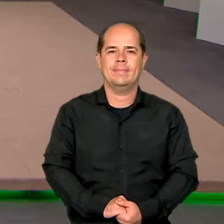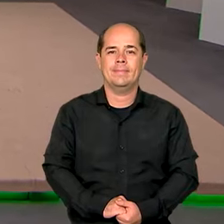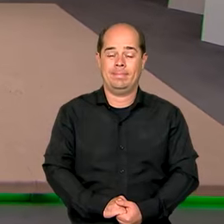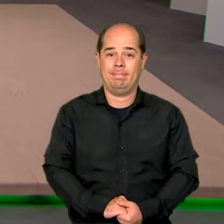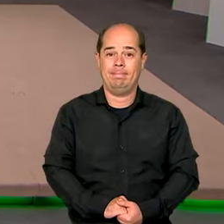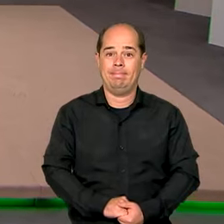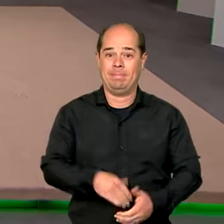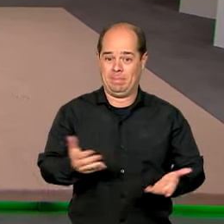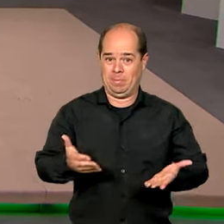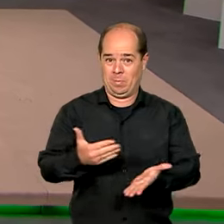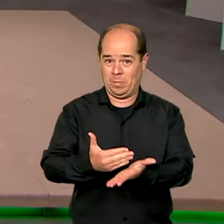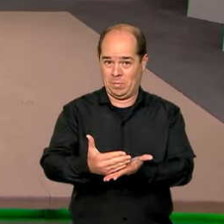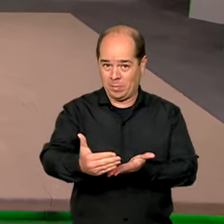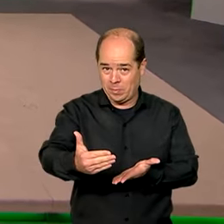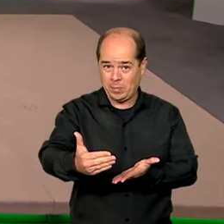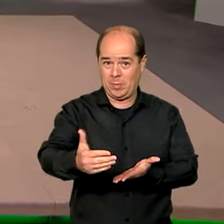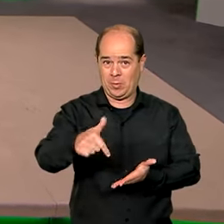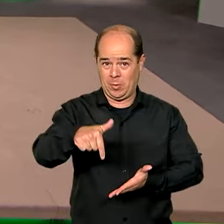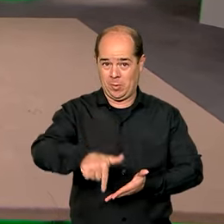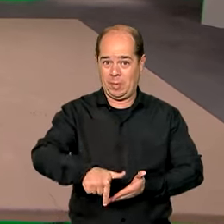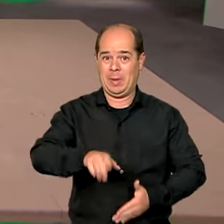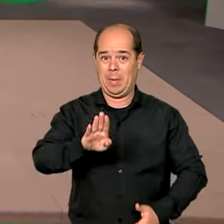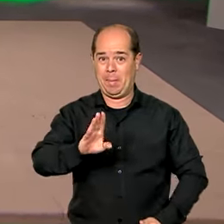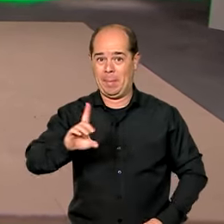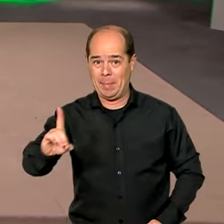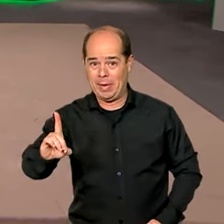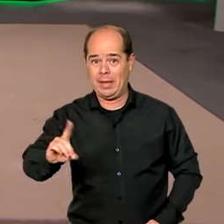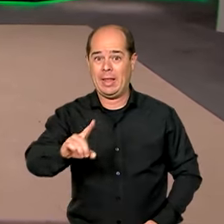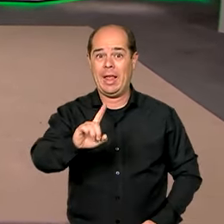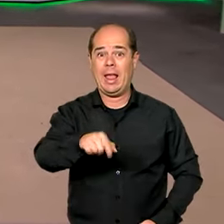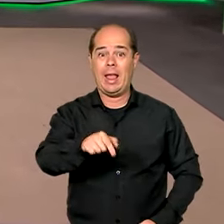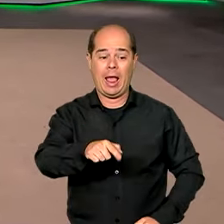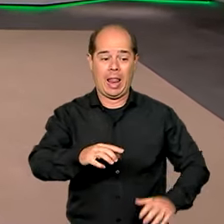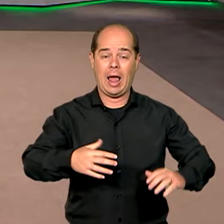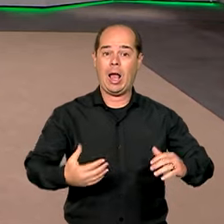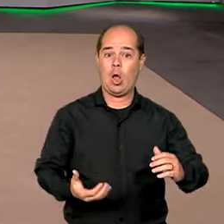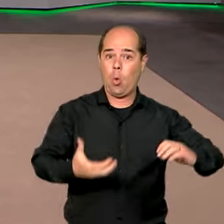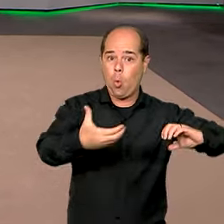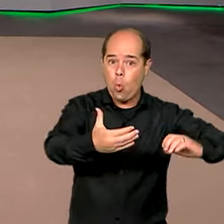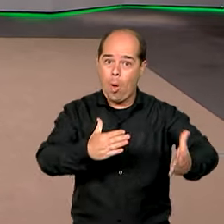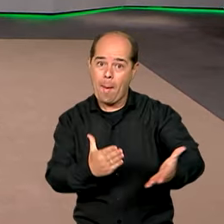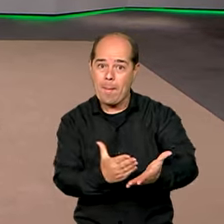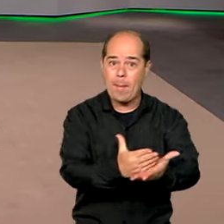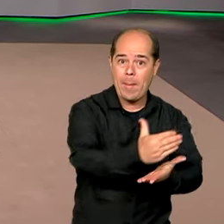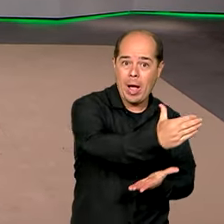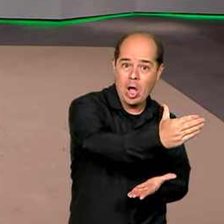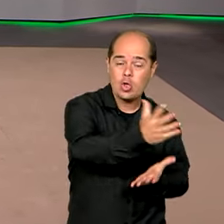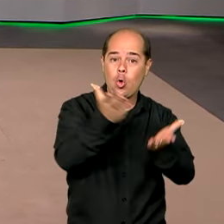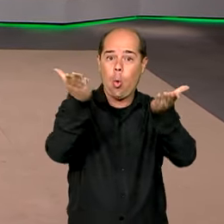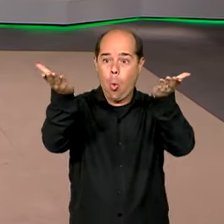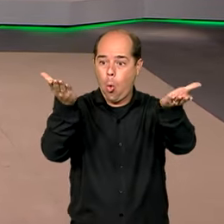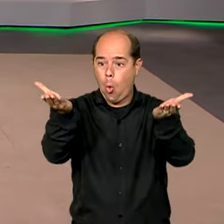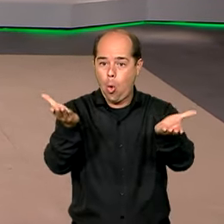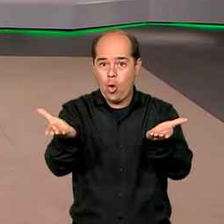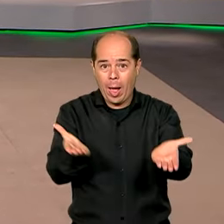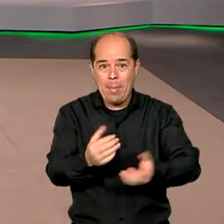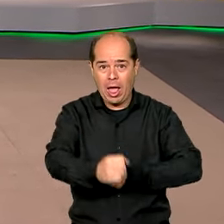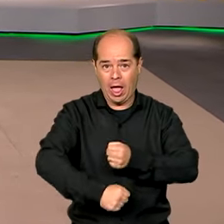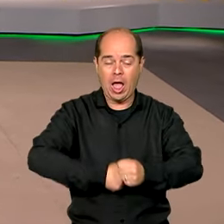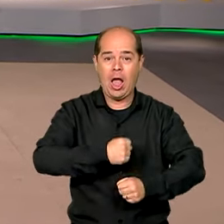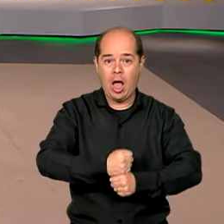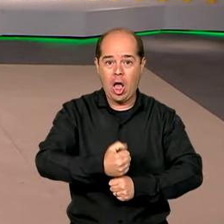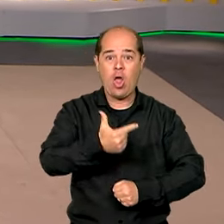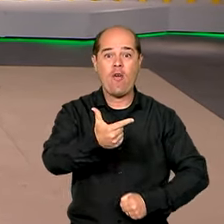E nós começamos esta edição do Brasil em Dia com a aprovação pelo Congresso Nacional do Orçamento de 2024. O